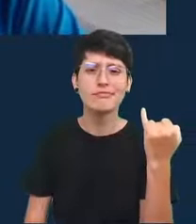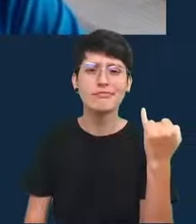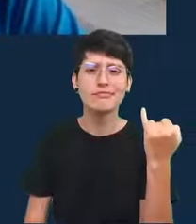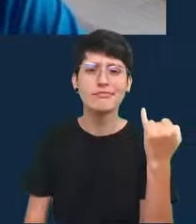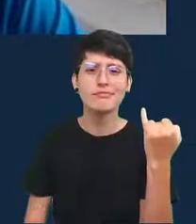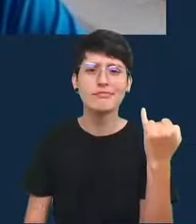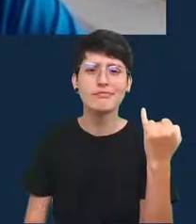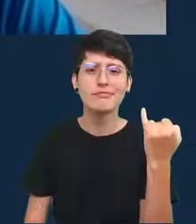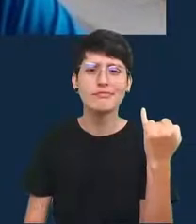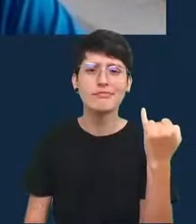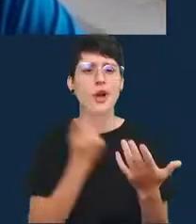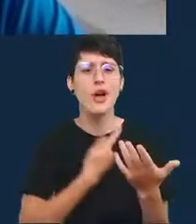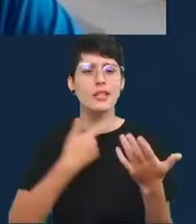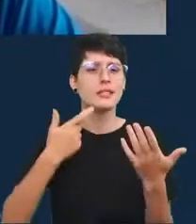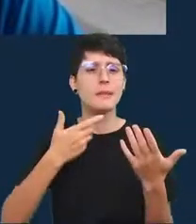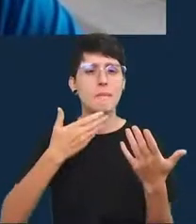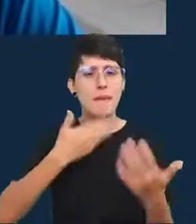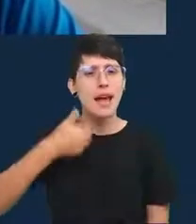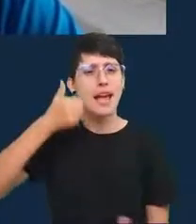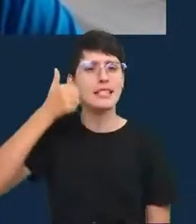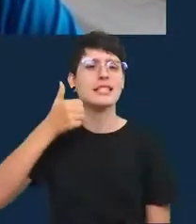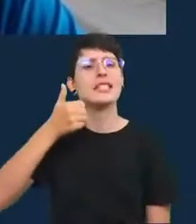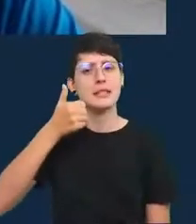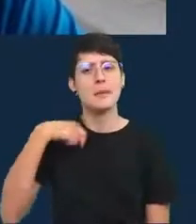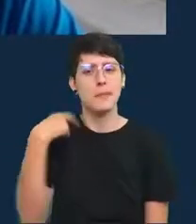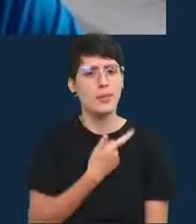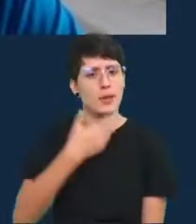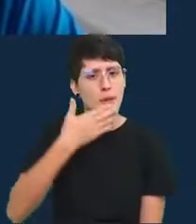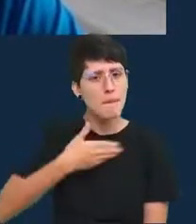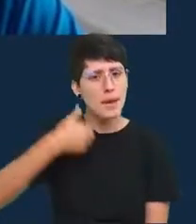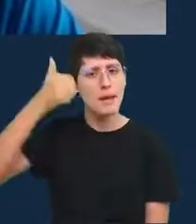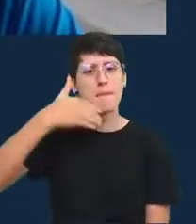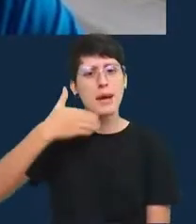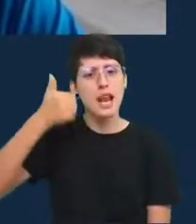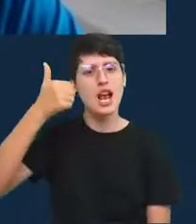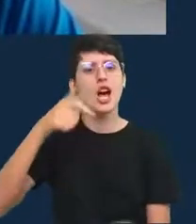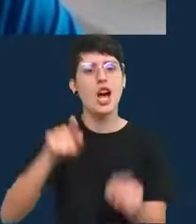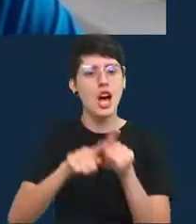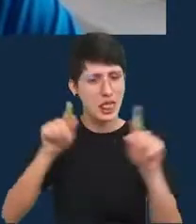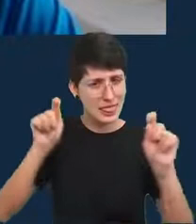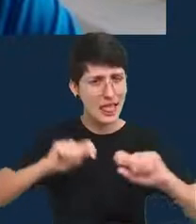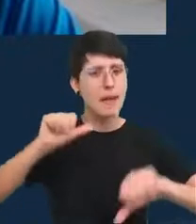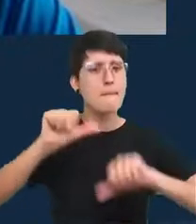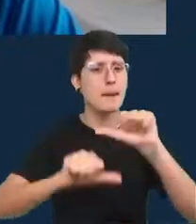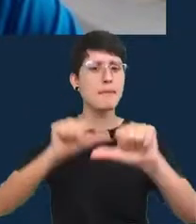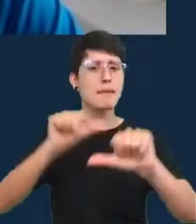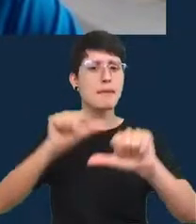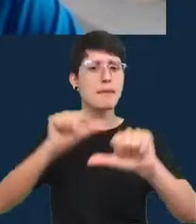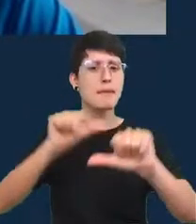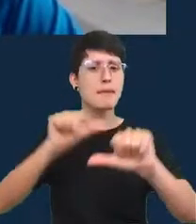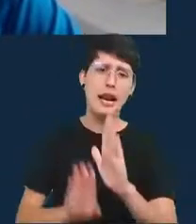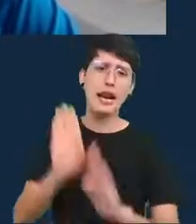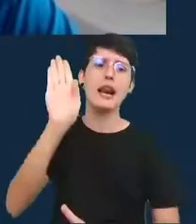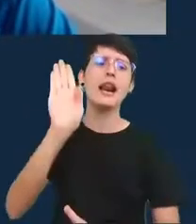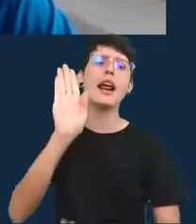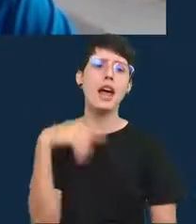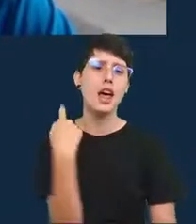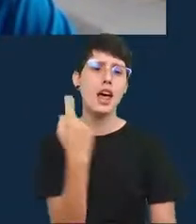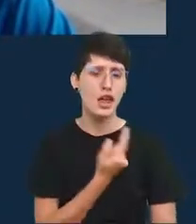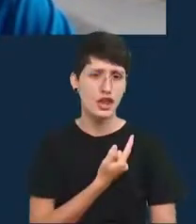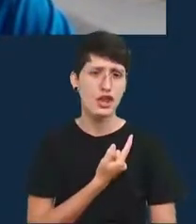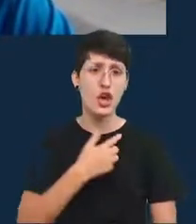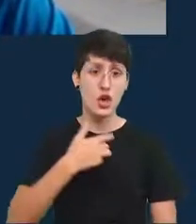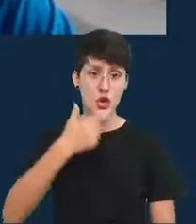vez melhores fazendo cada vez melhor mas que sempre pode melhorar então quanto mais nós jornalistas